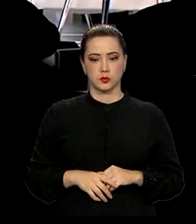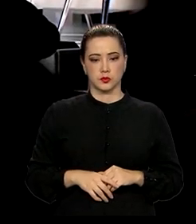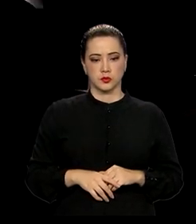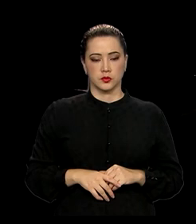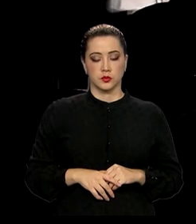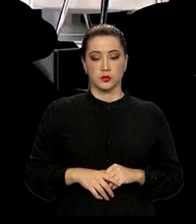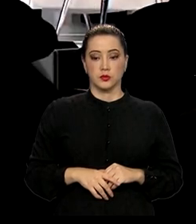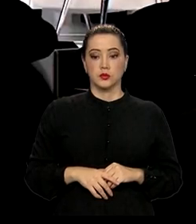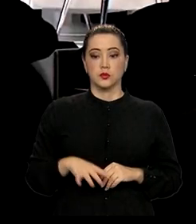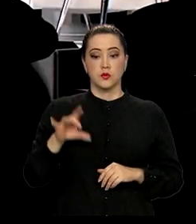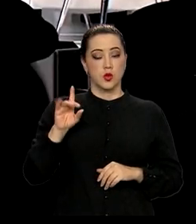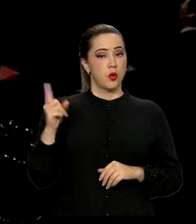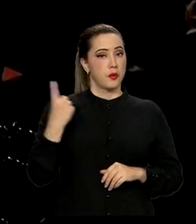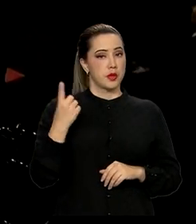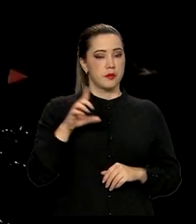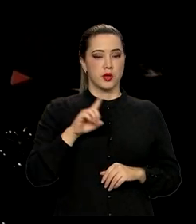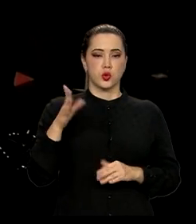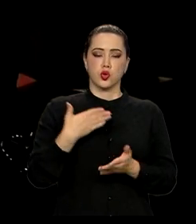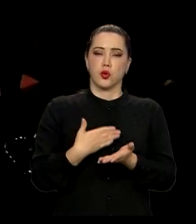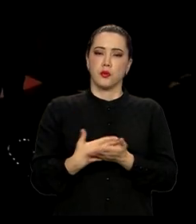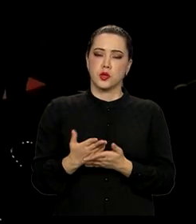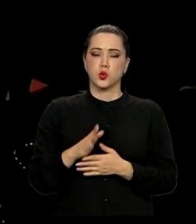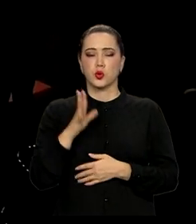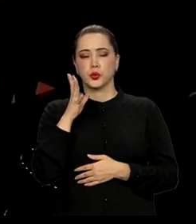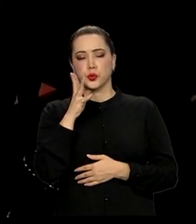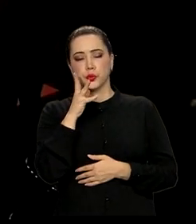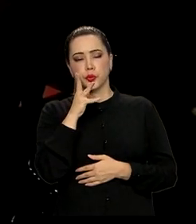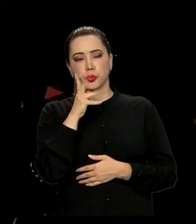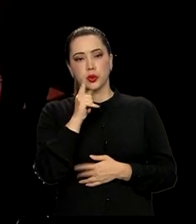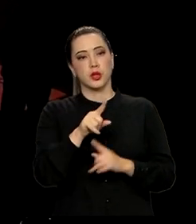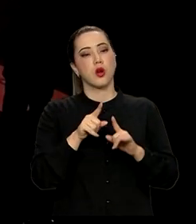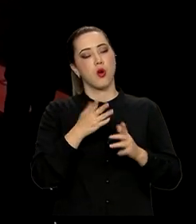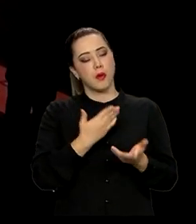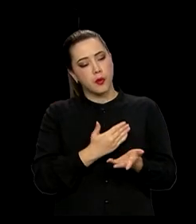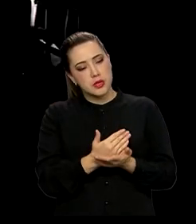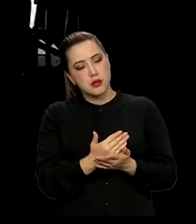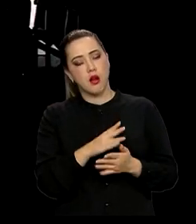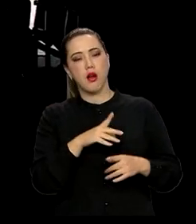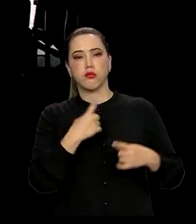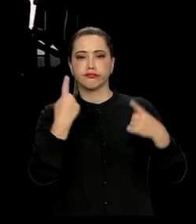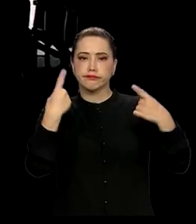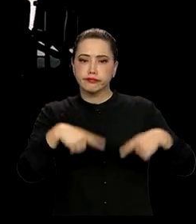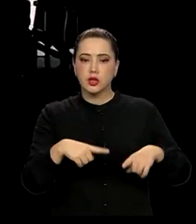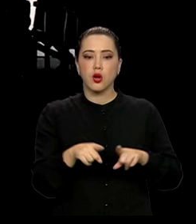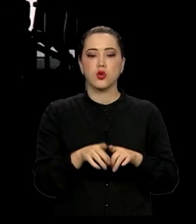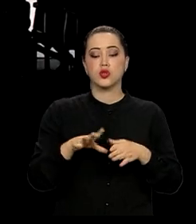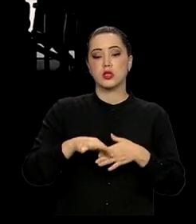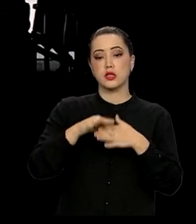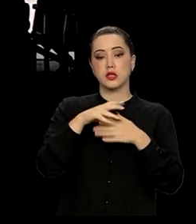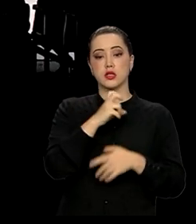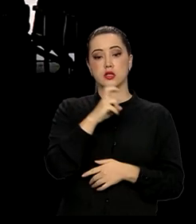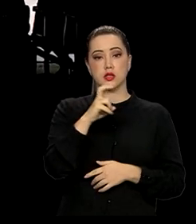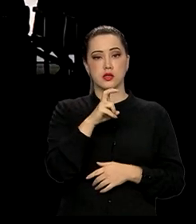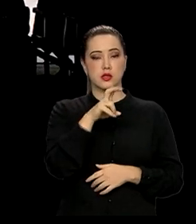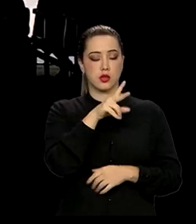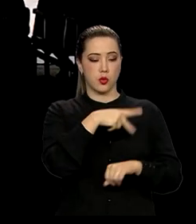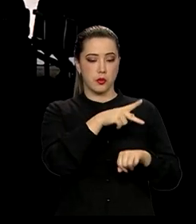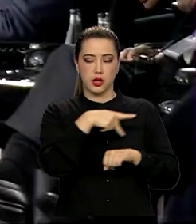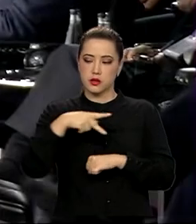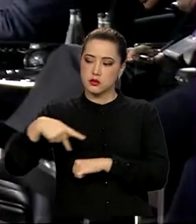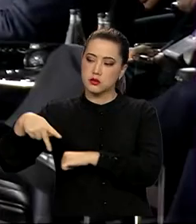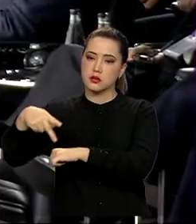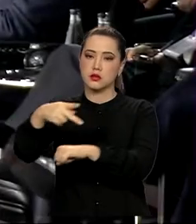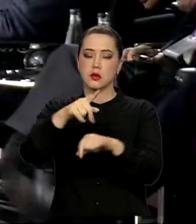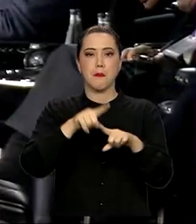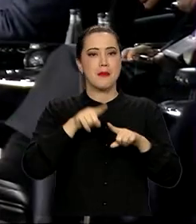Foi só o primeiro dia, começou devagar, meio que para botar a bola rolando. Por enquanto são líderes de só cinco times, cinco países,